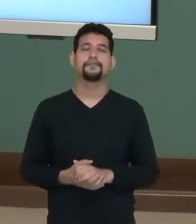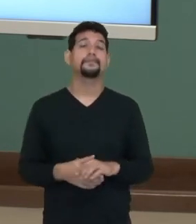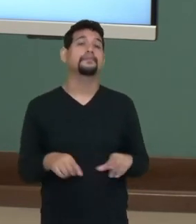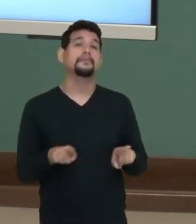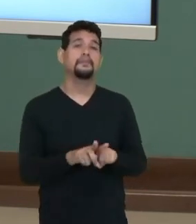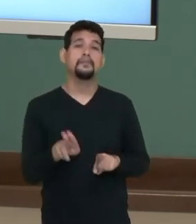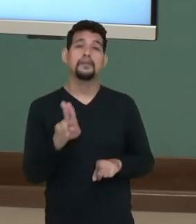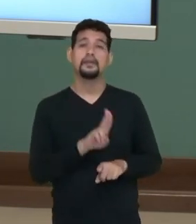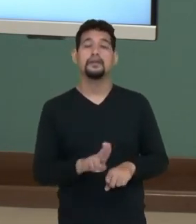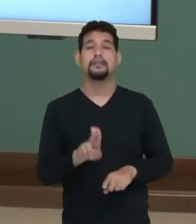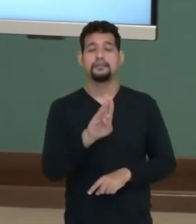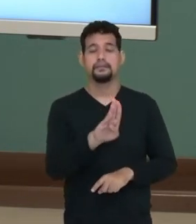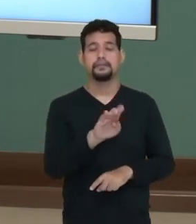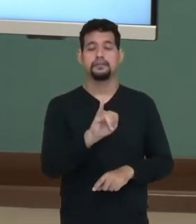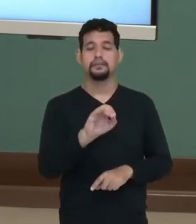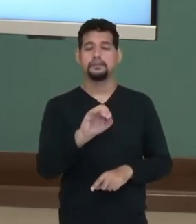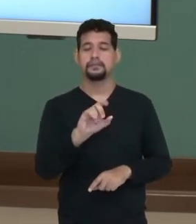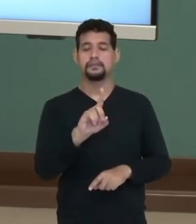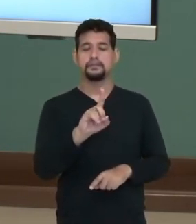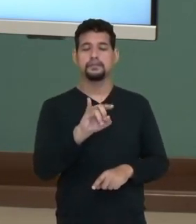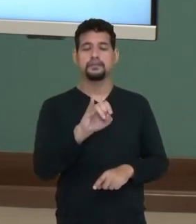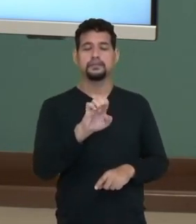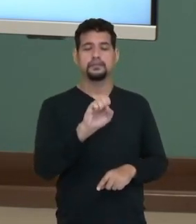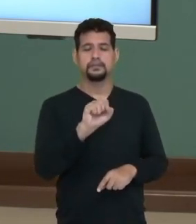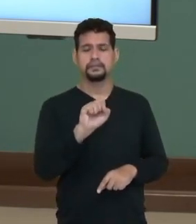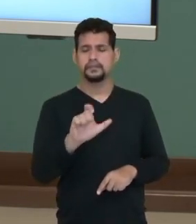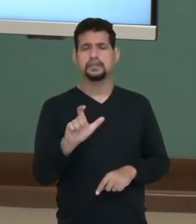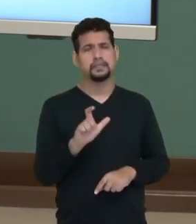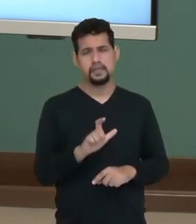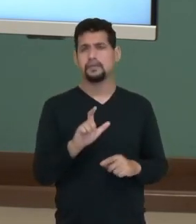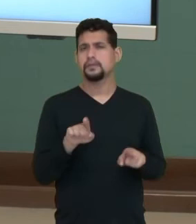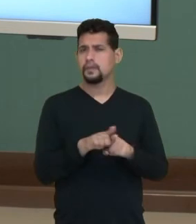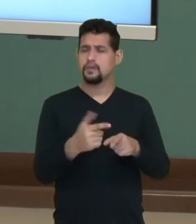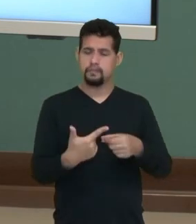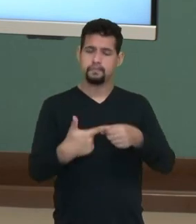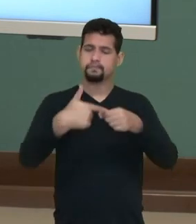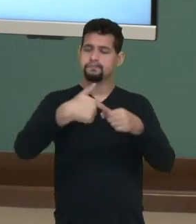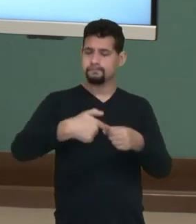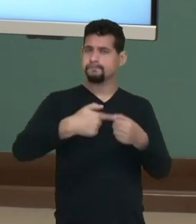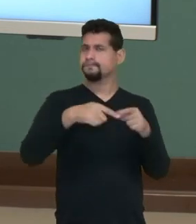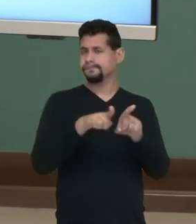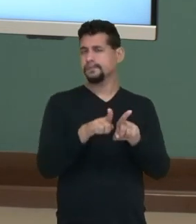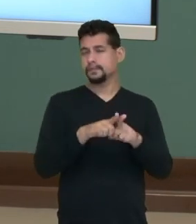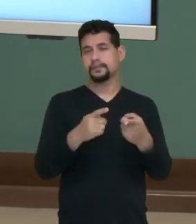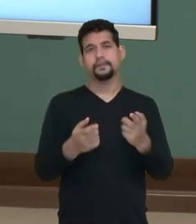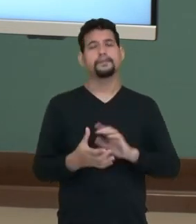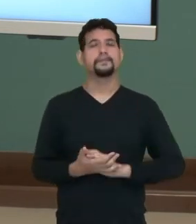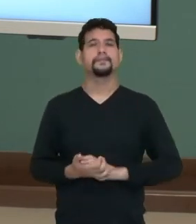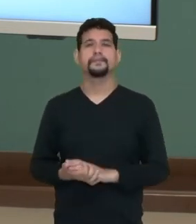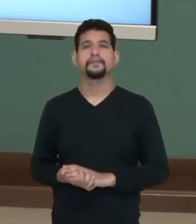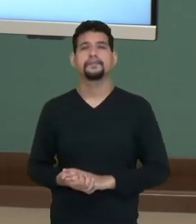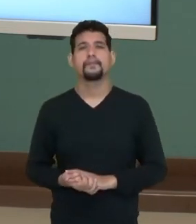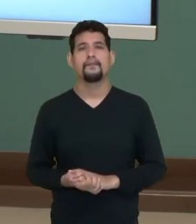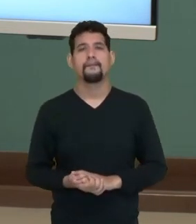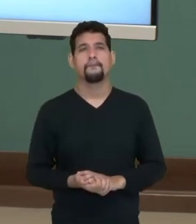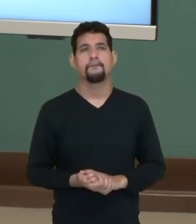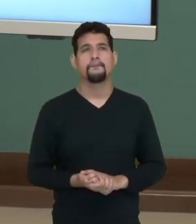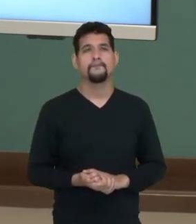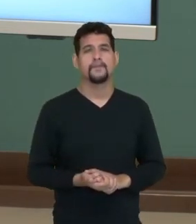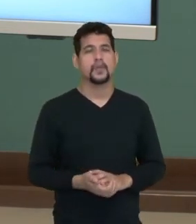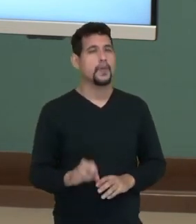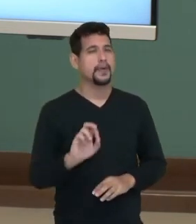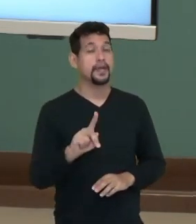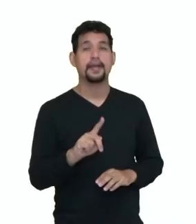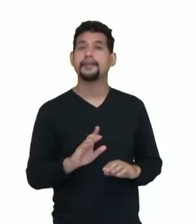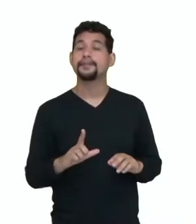usado para biodiesel, né? A soja também, produção de combustíveis também. Muito bem.